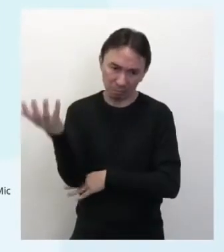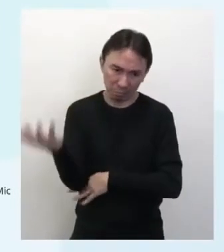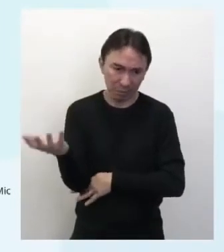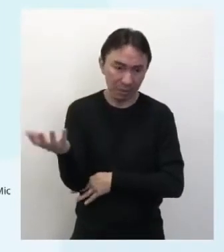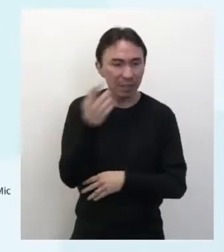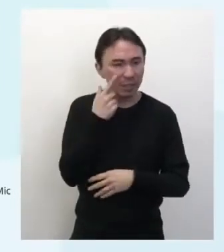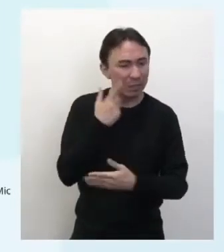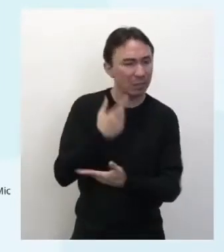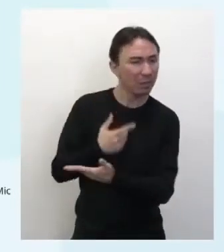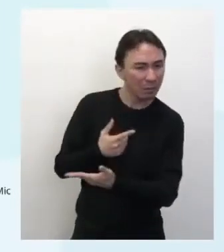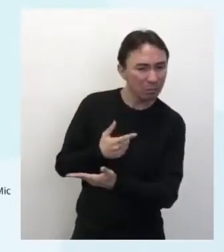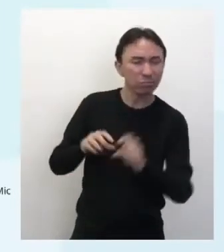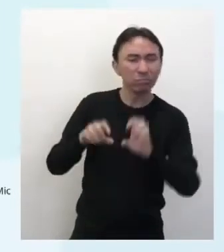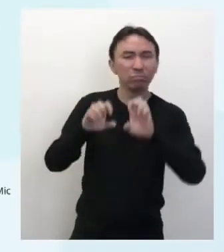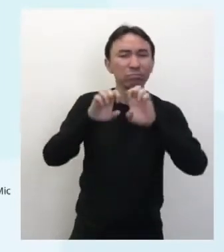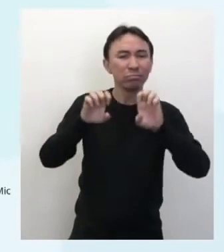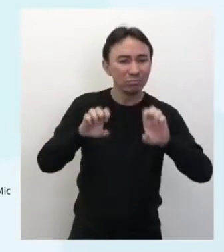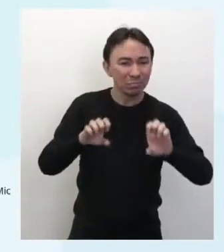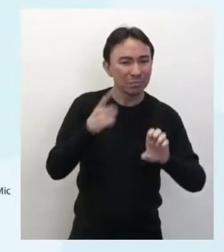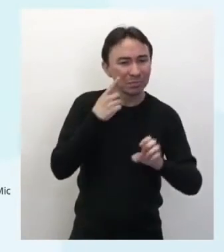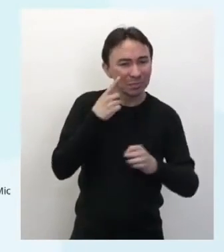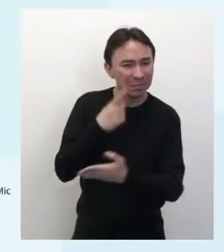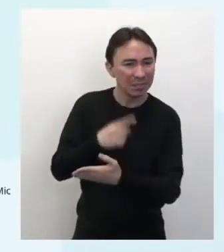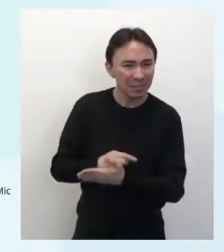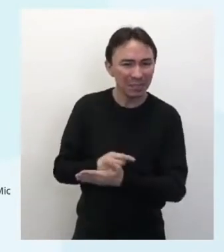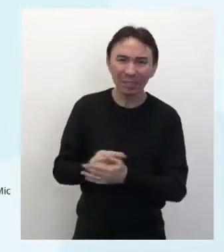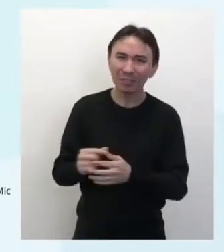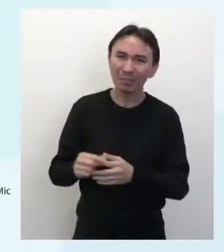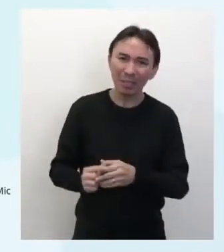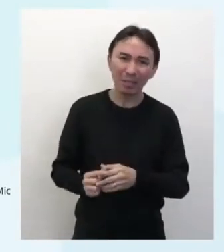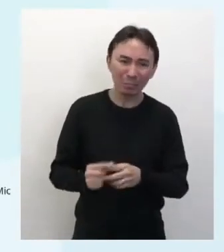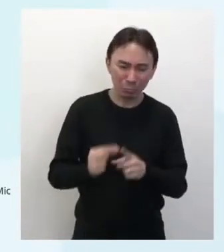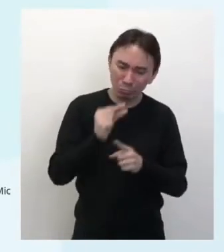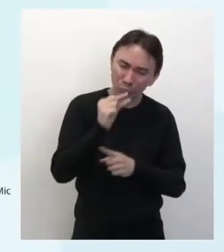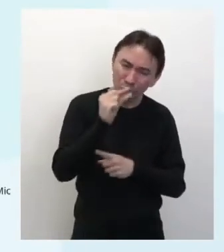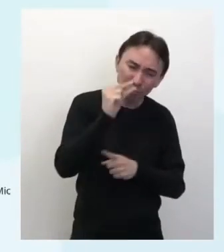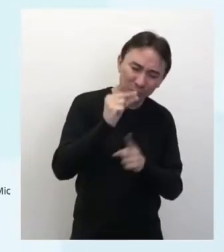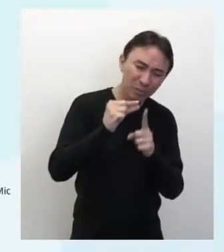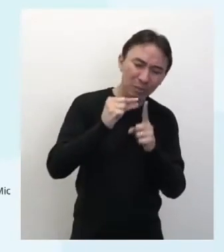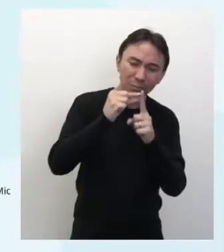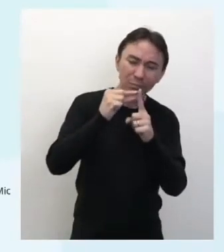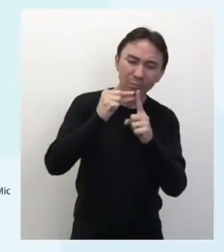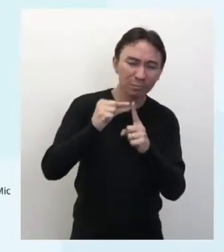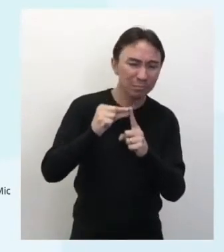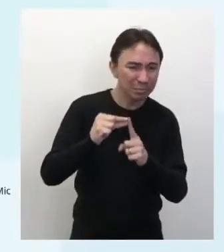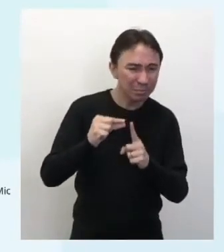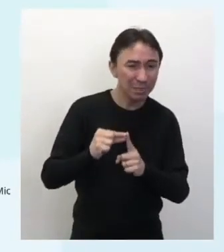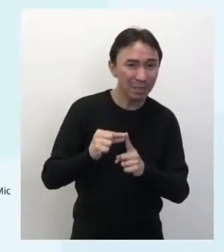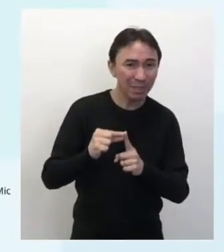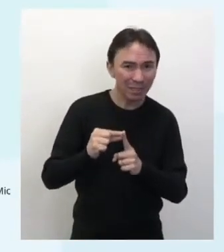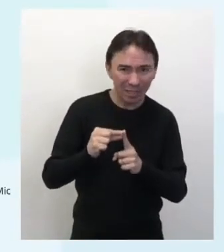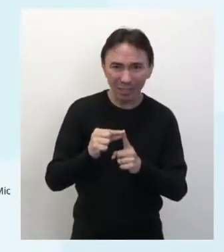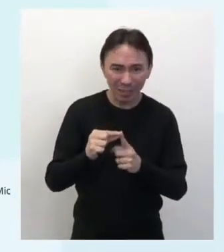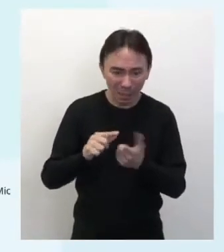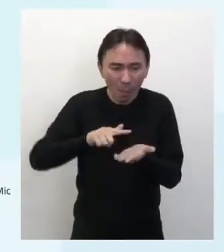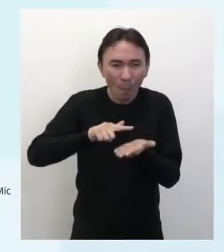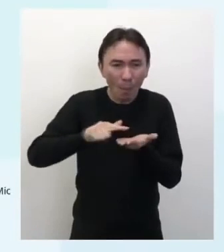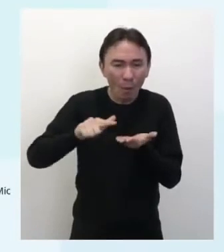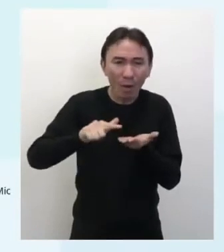E aí ele viu, né, esses quadradinhos vazios, que na verdade o ele estava vendo aí era, no máximo, a parede da célula